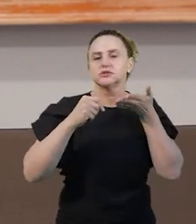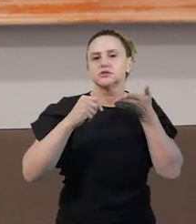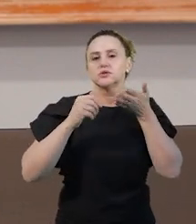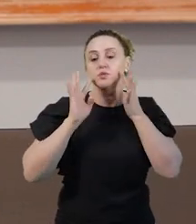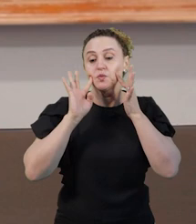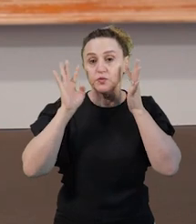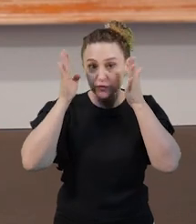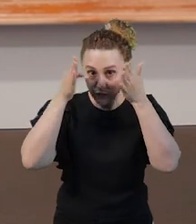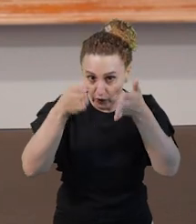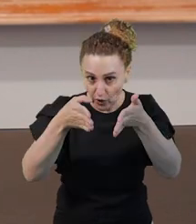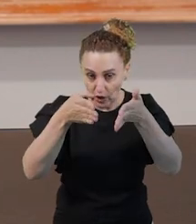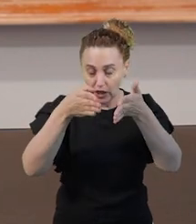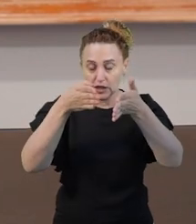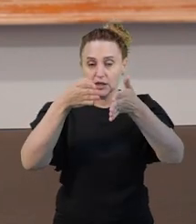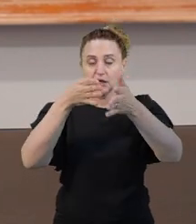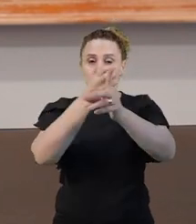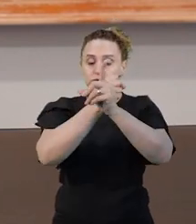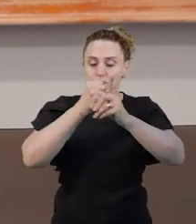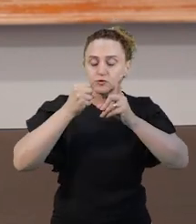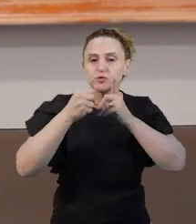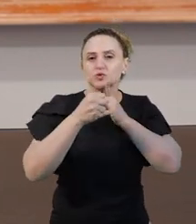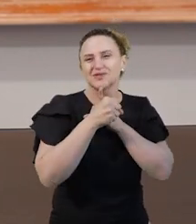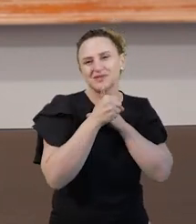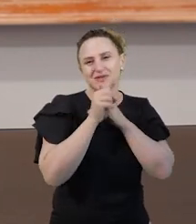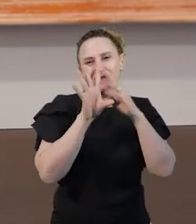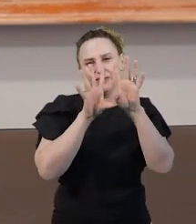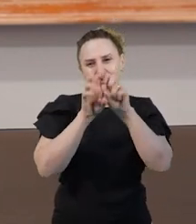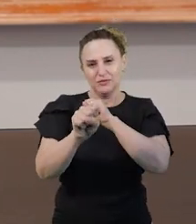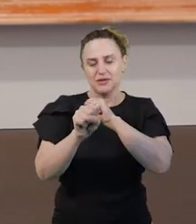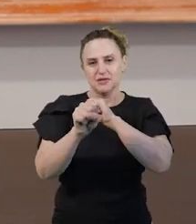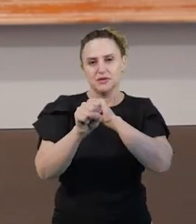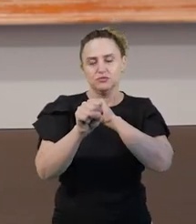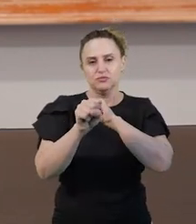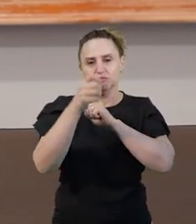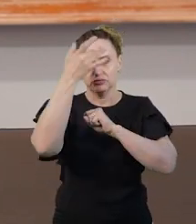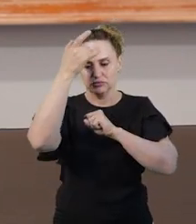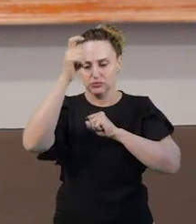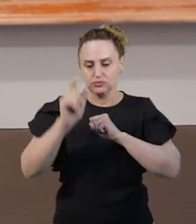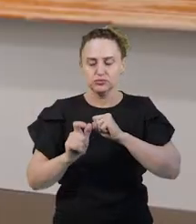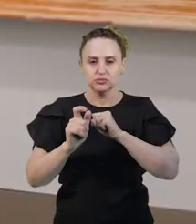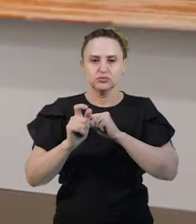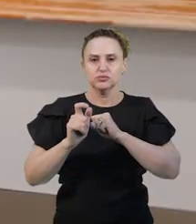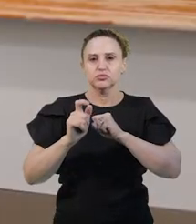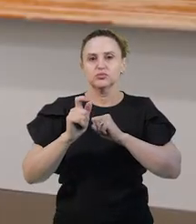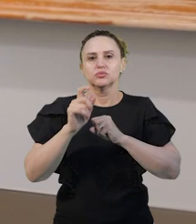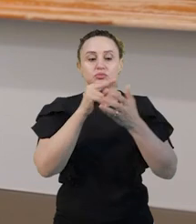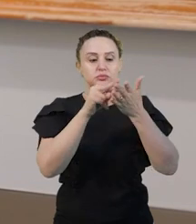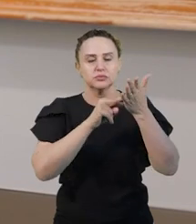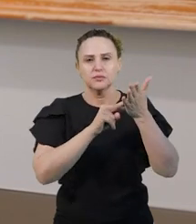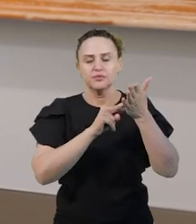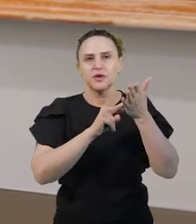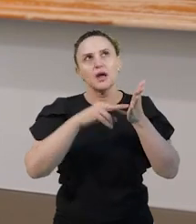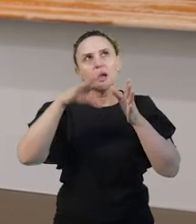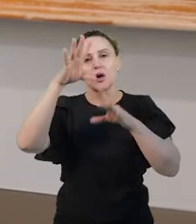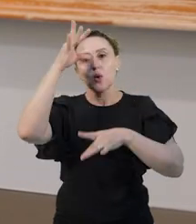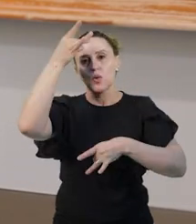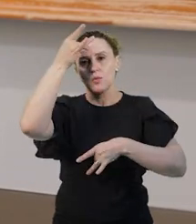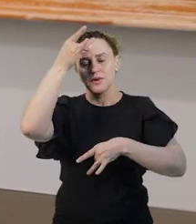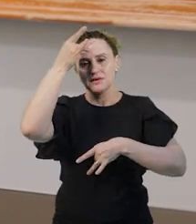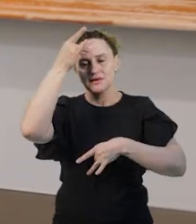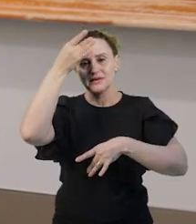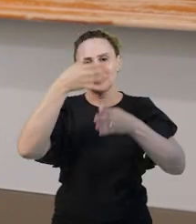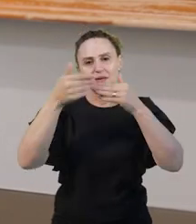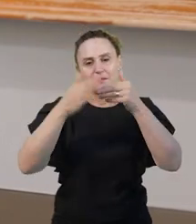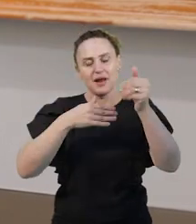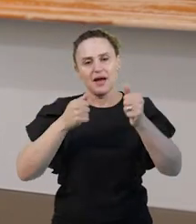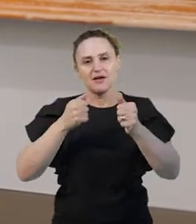enfoque na função social destas e a formação do leitor. Compreender a prática pedagógica na educação